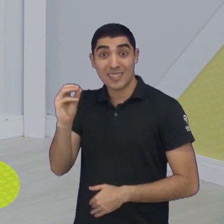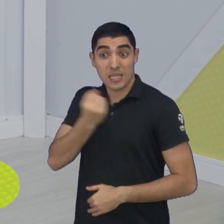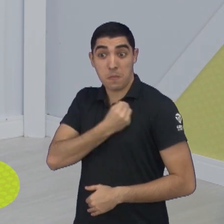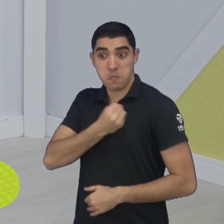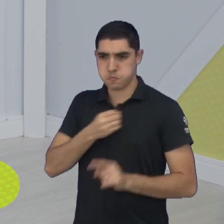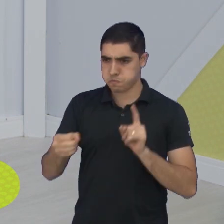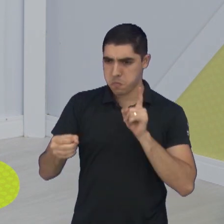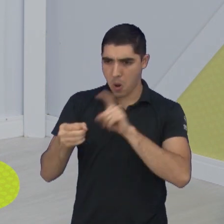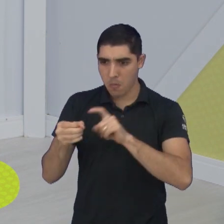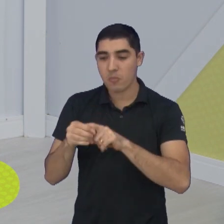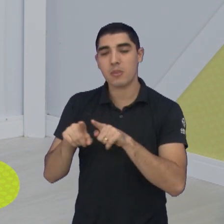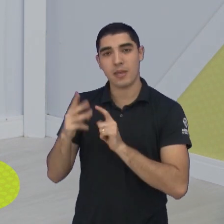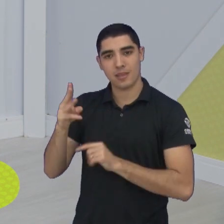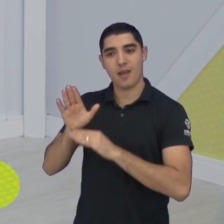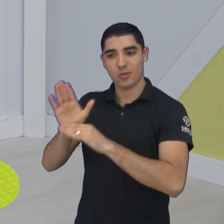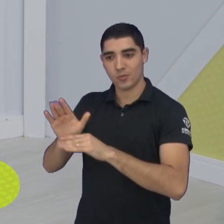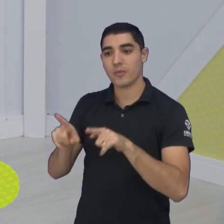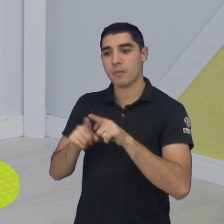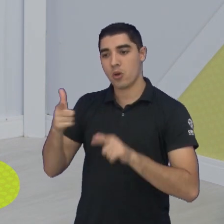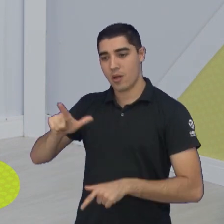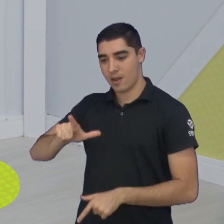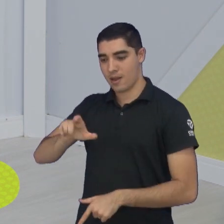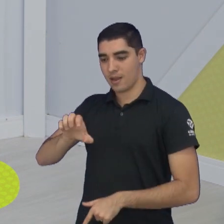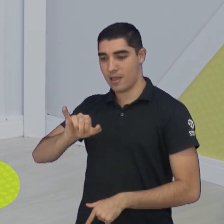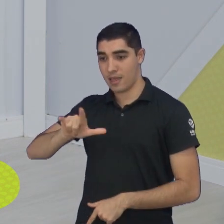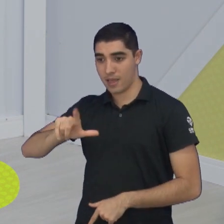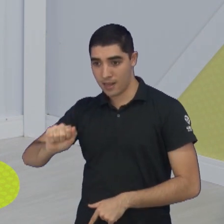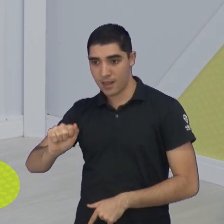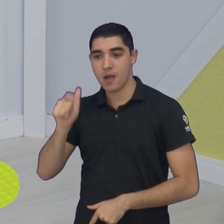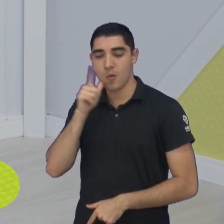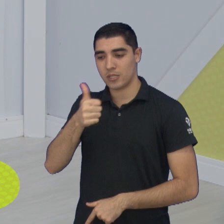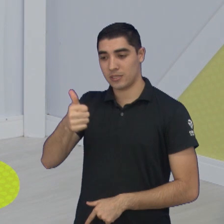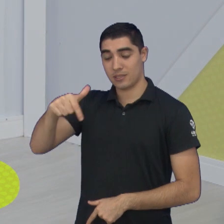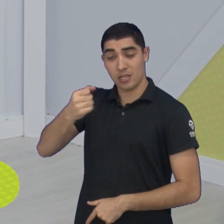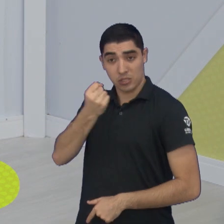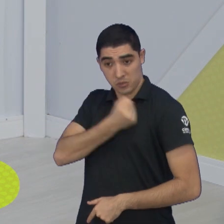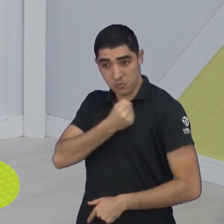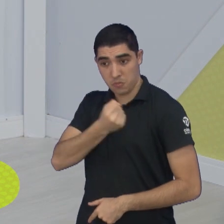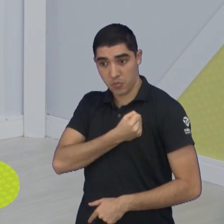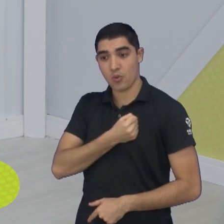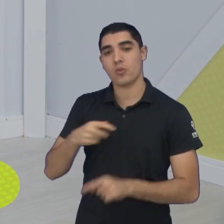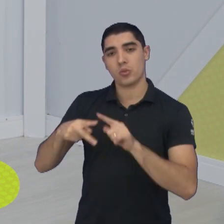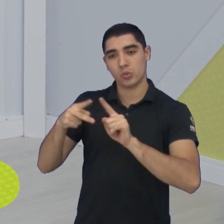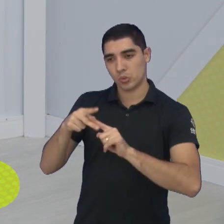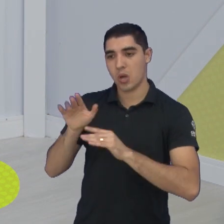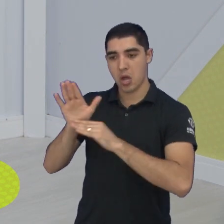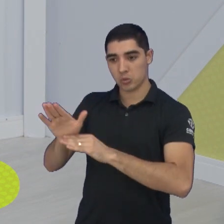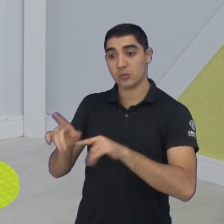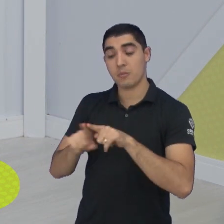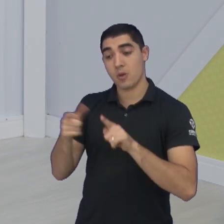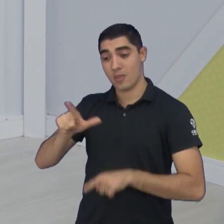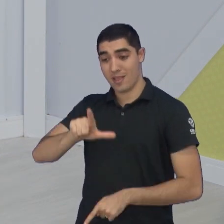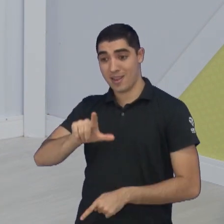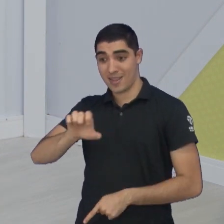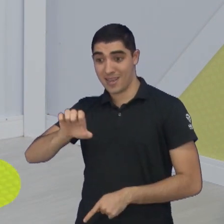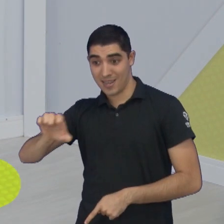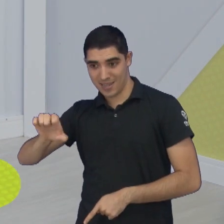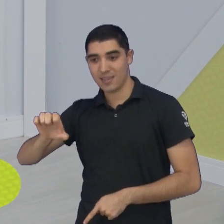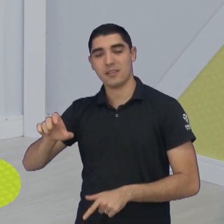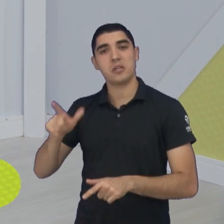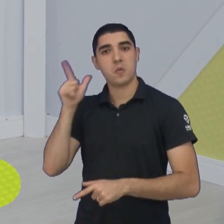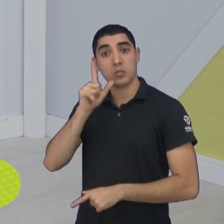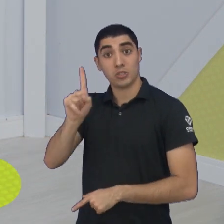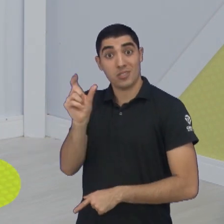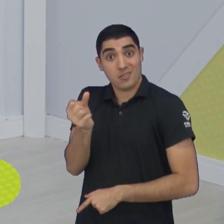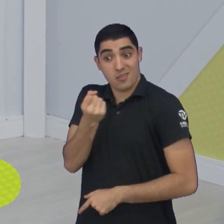-double para ela também. Além da Leila, 17 pontos, seis rebotes e duas assistências. E a Li Lisboa, 16 pontos, nove rebotes e